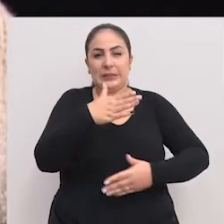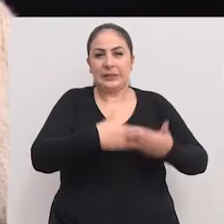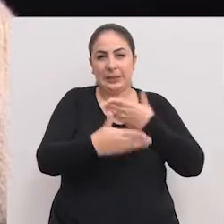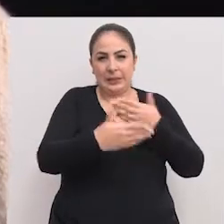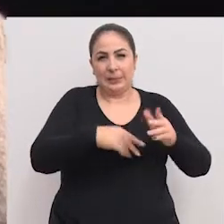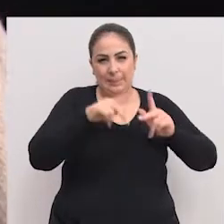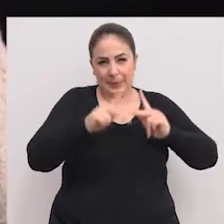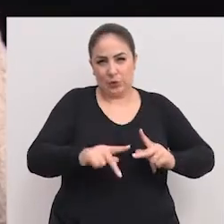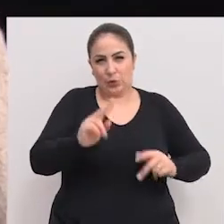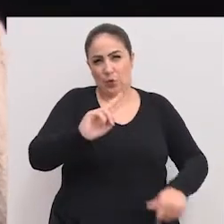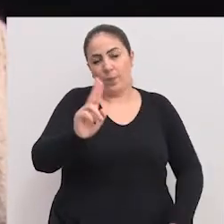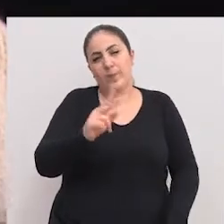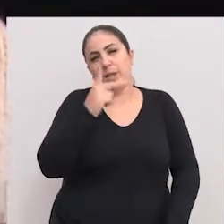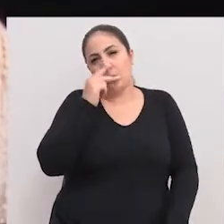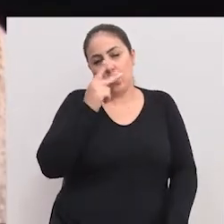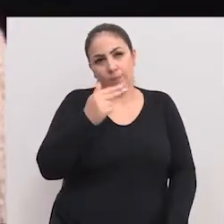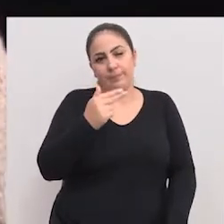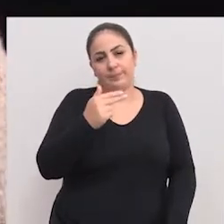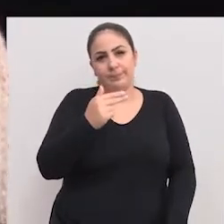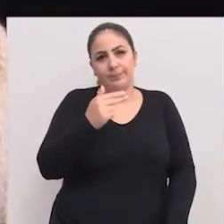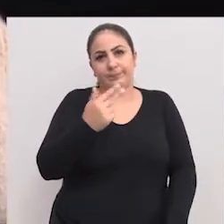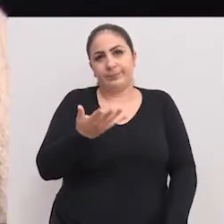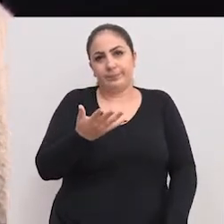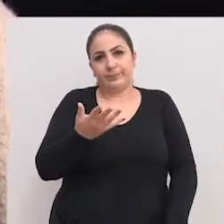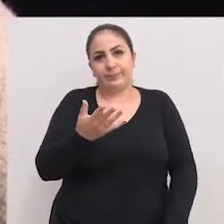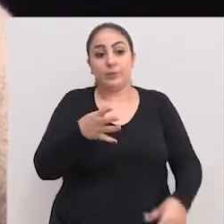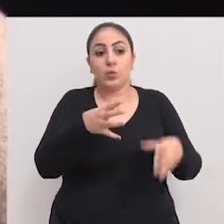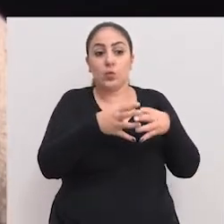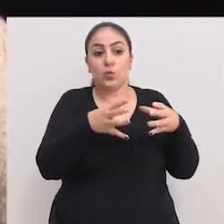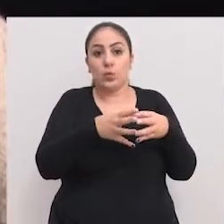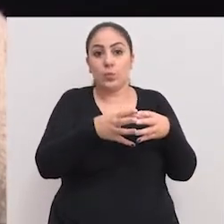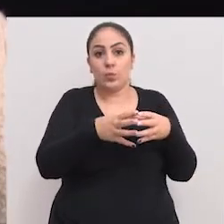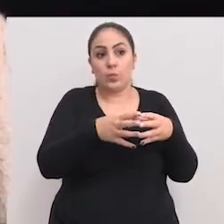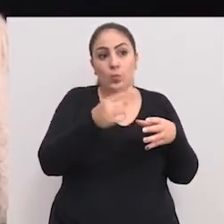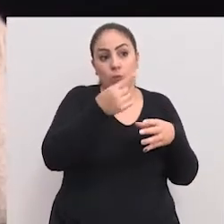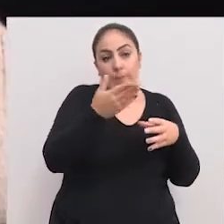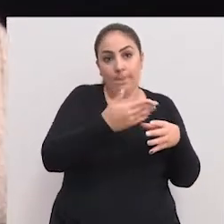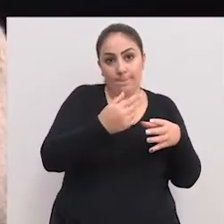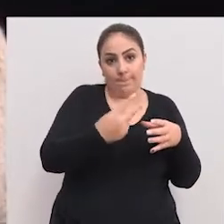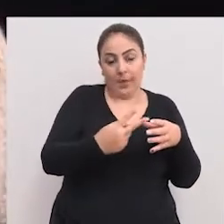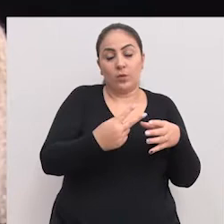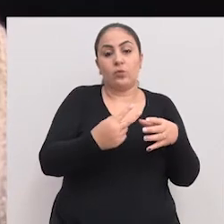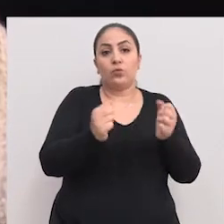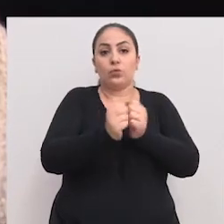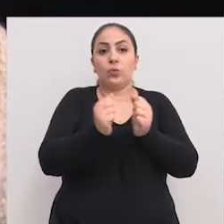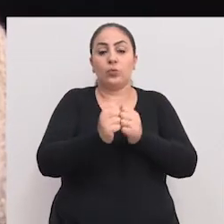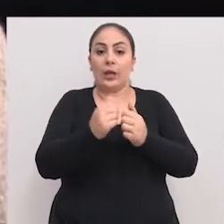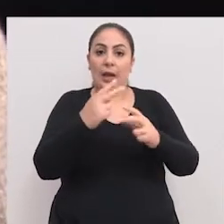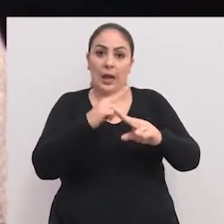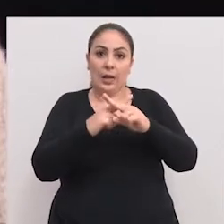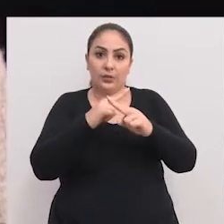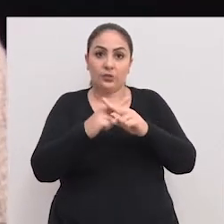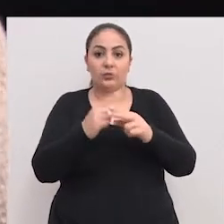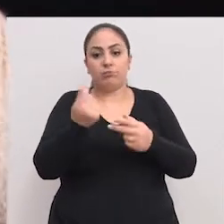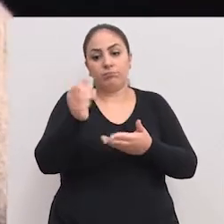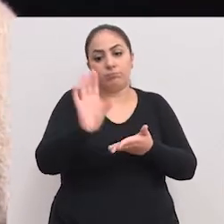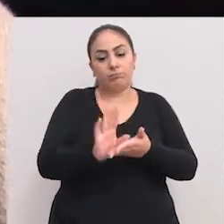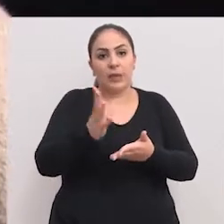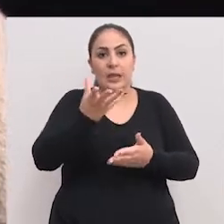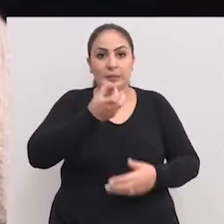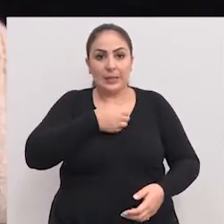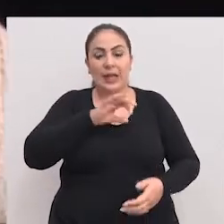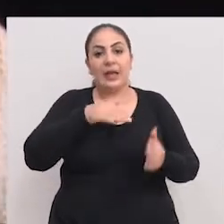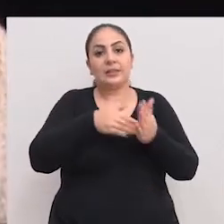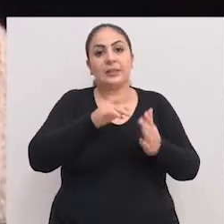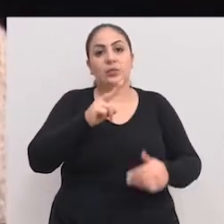Vai atingir aquelas pessoas chamadas a categoria 1,5, junto da Cateconômica Federal, com